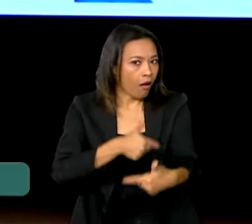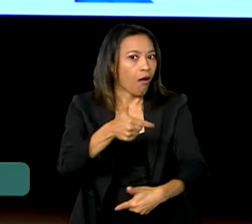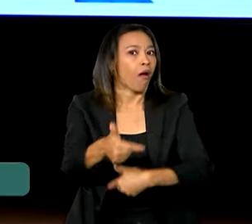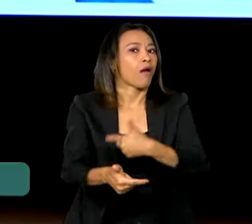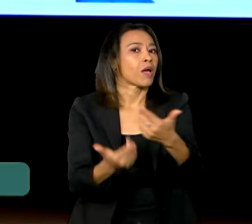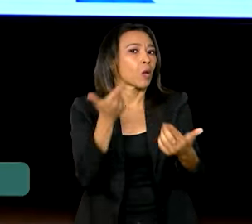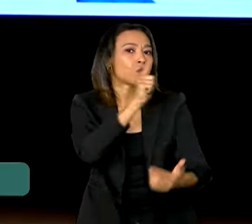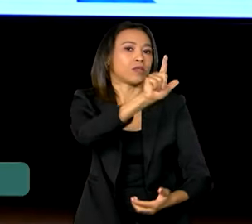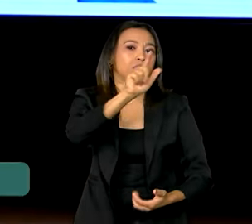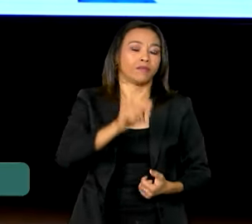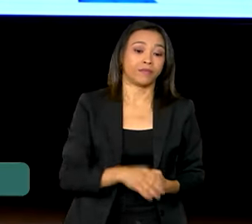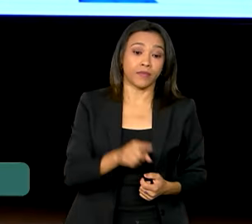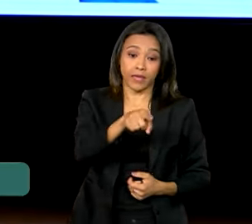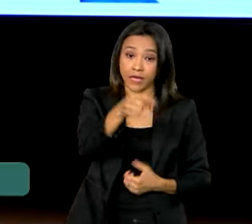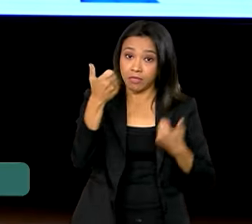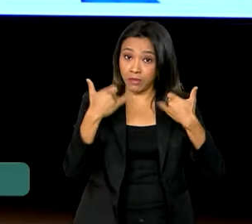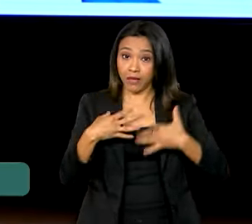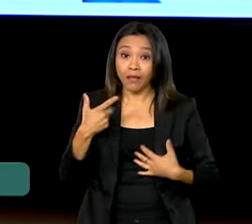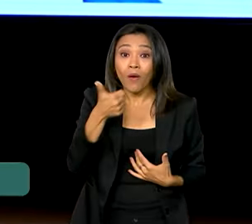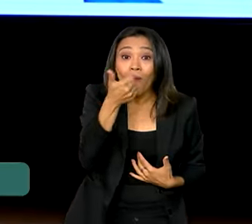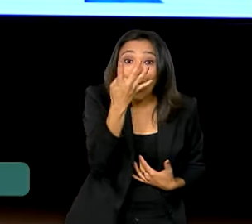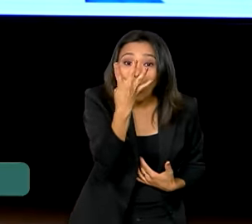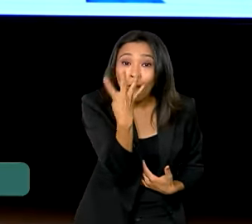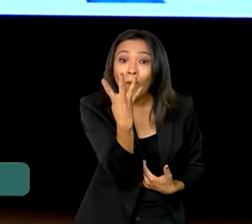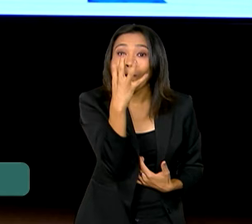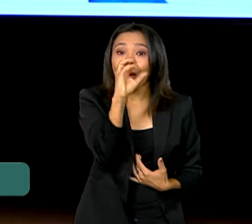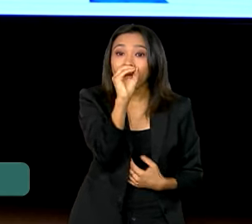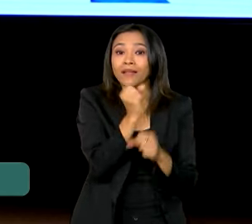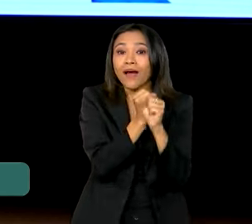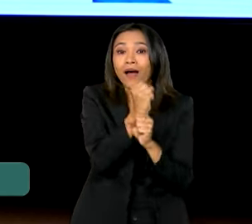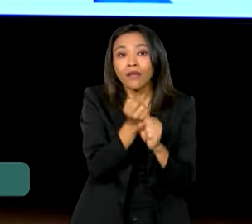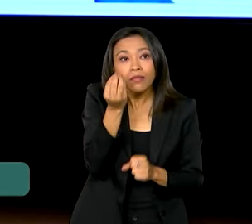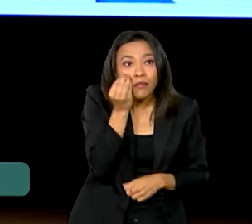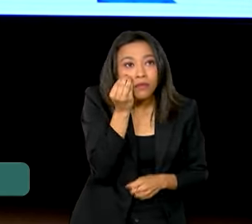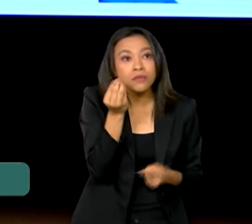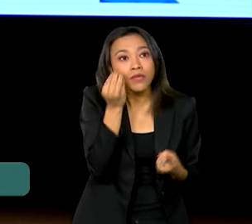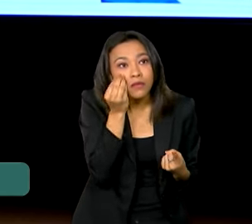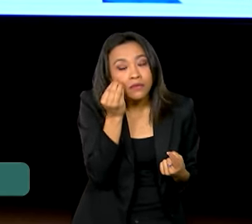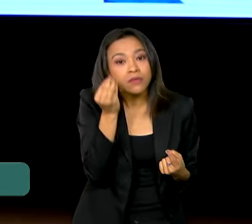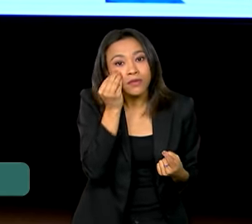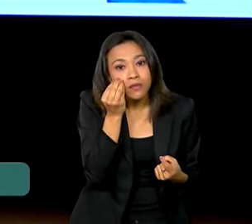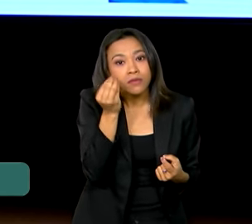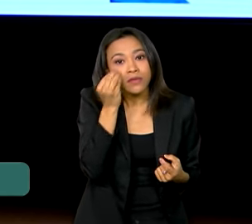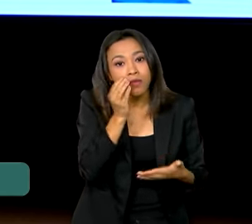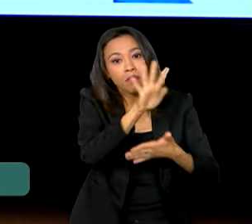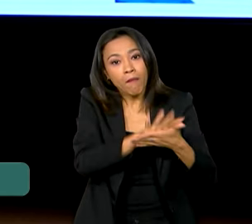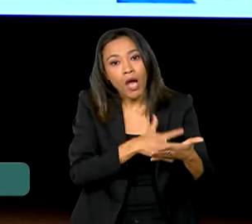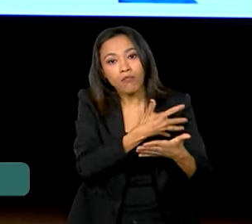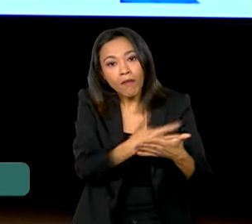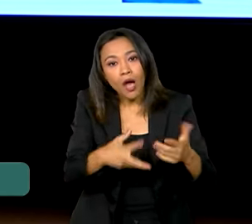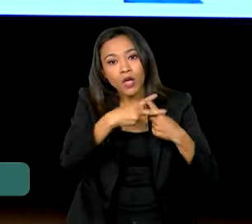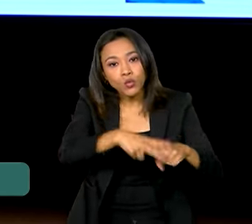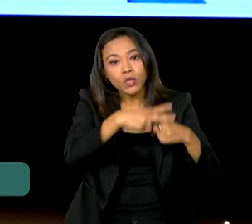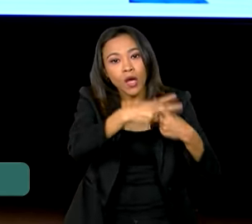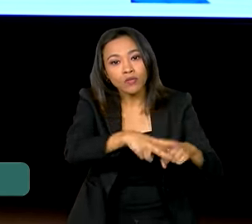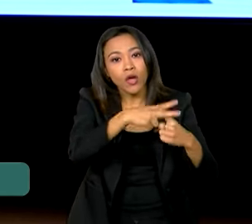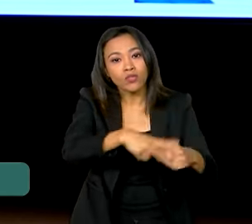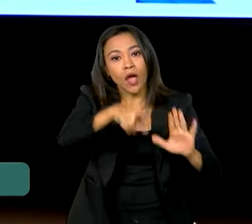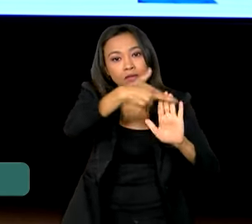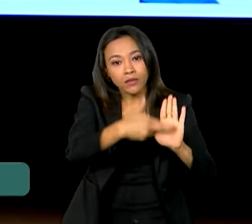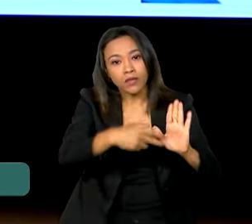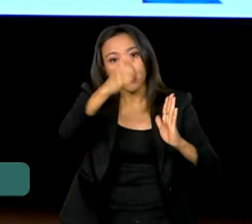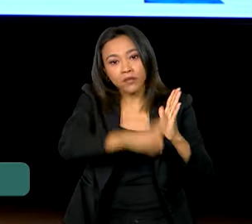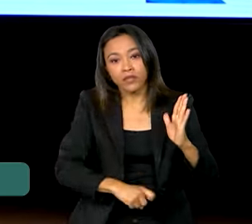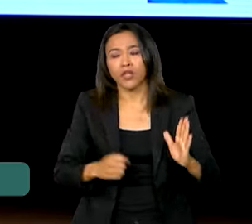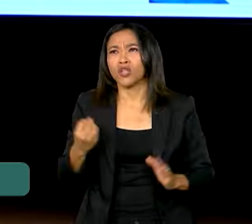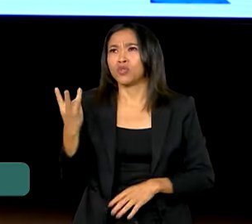40 anos de tentativa. Foram inúmeras tentativas, inclusive de governos nossos. O presidente Lula mesmo, acho que tentou duas